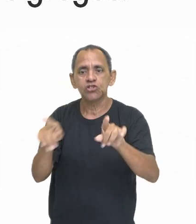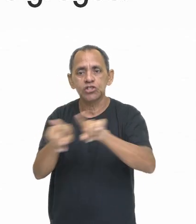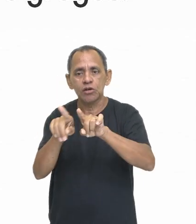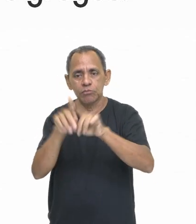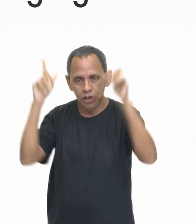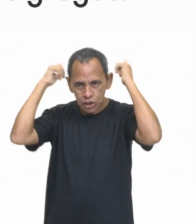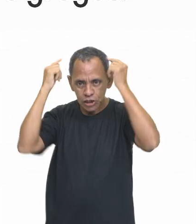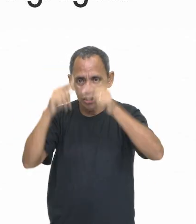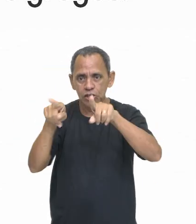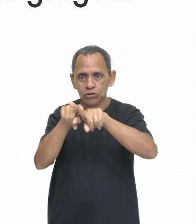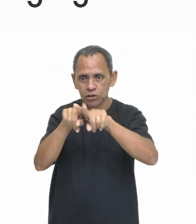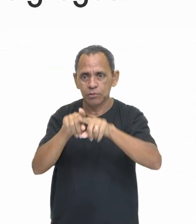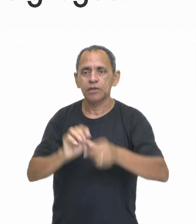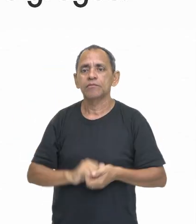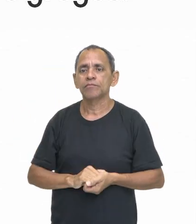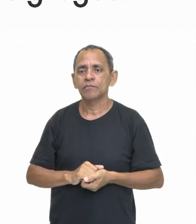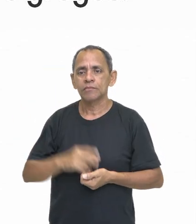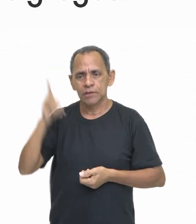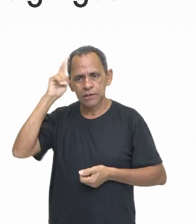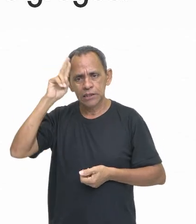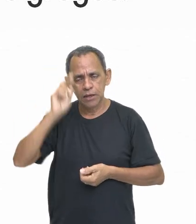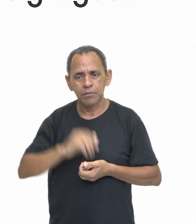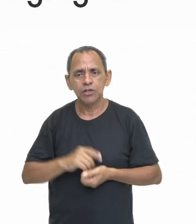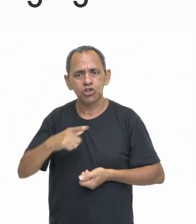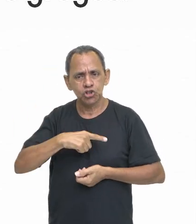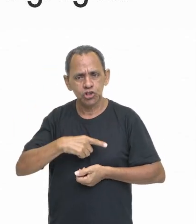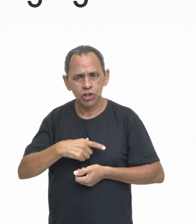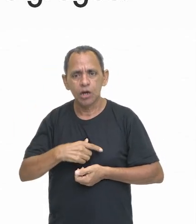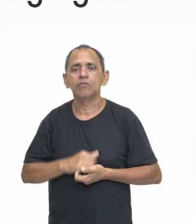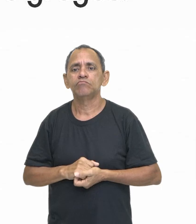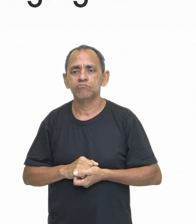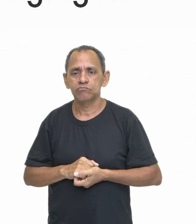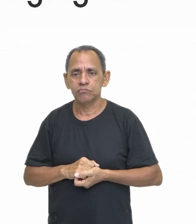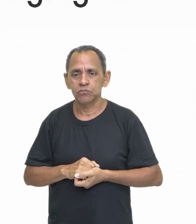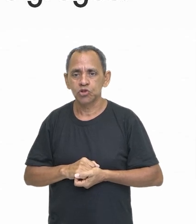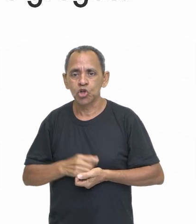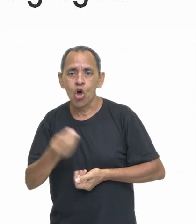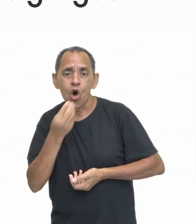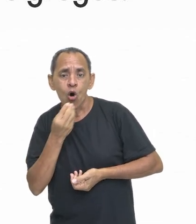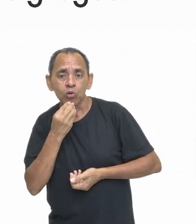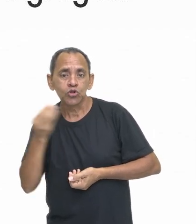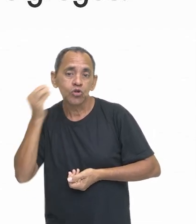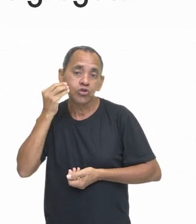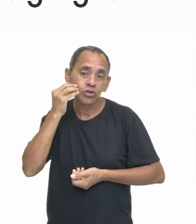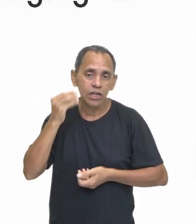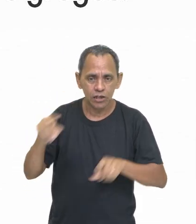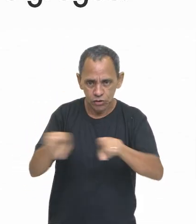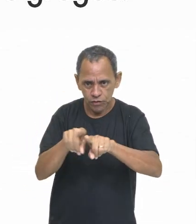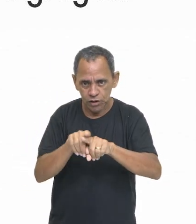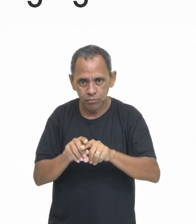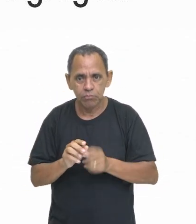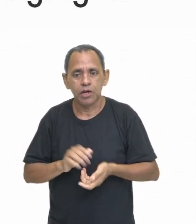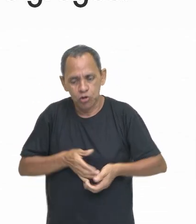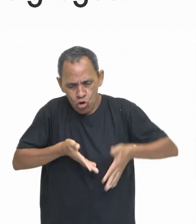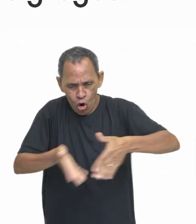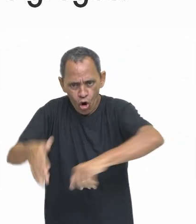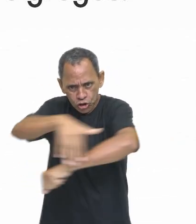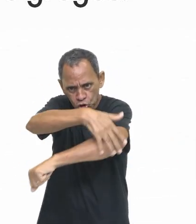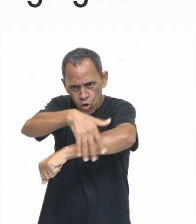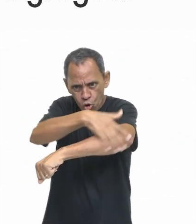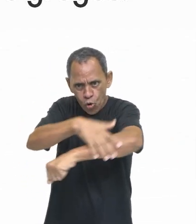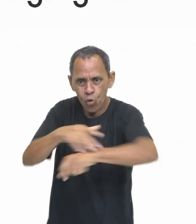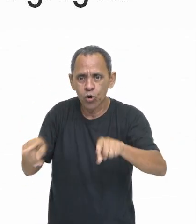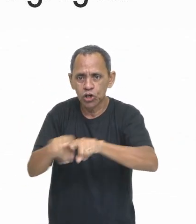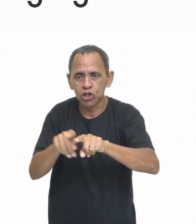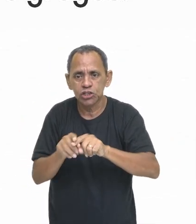que eu acabei de citar para vocês que tanto as rotas marítimas quanto as rotas terrestres eram importantes. Se eles utilizavam principalmente as